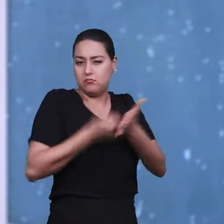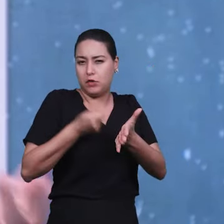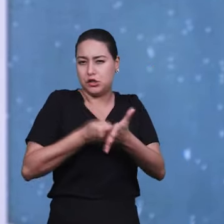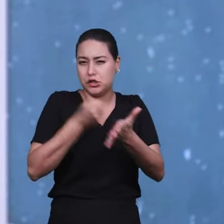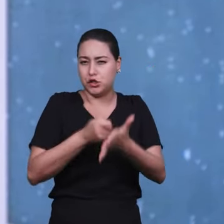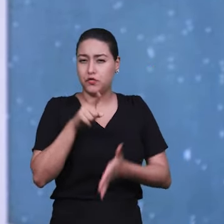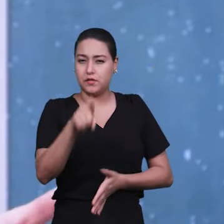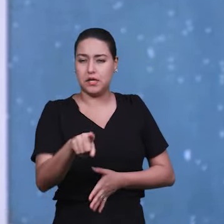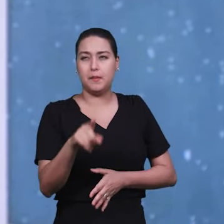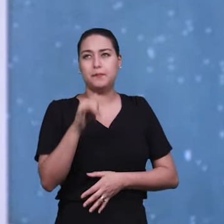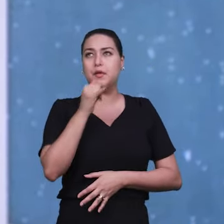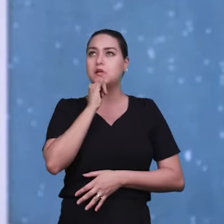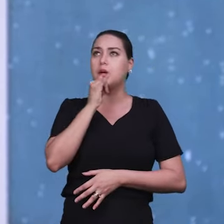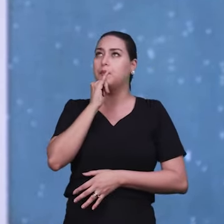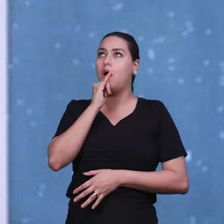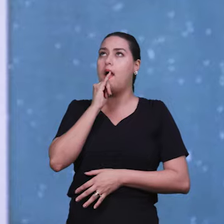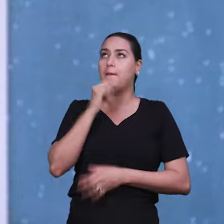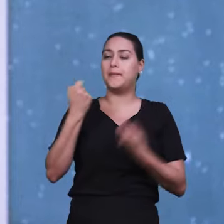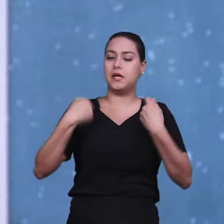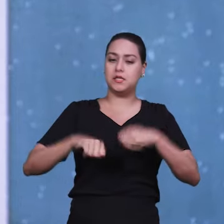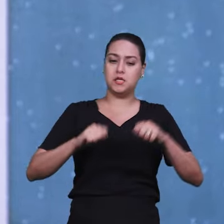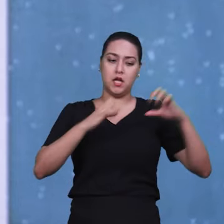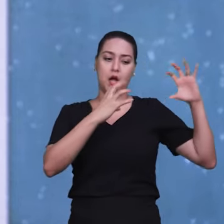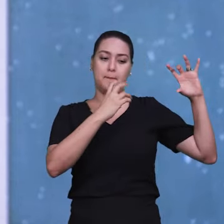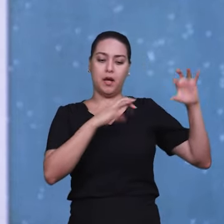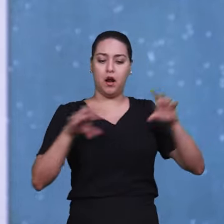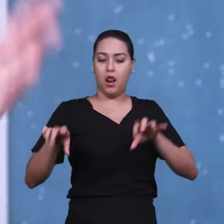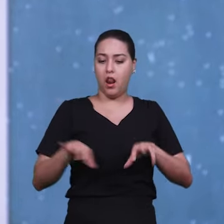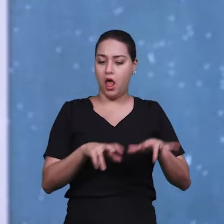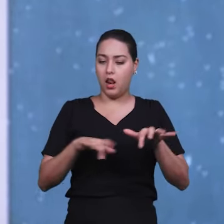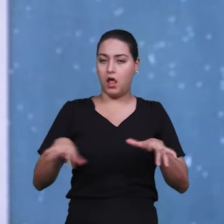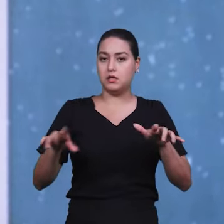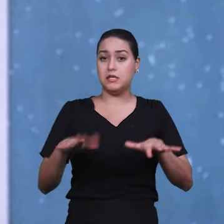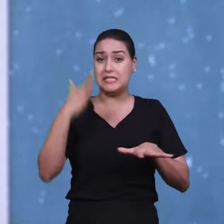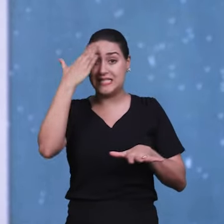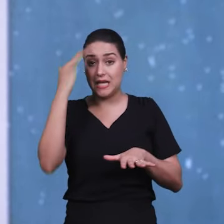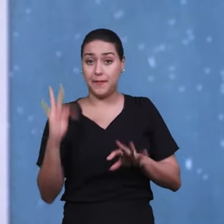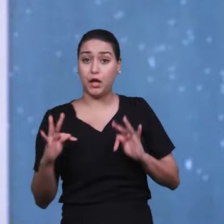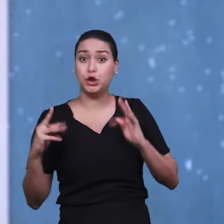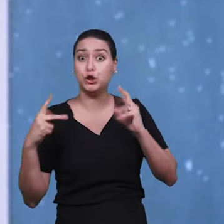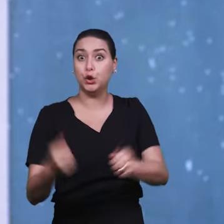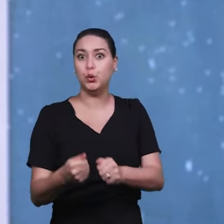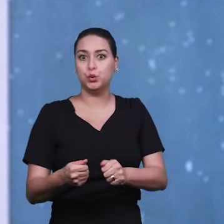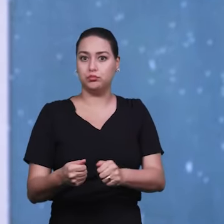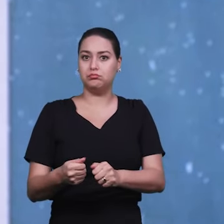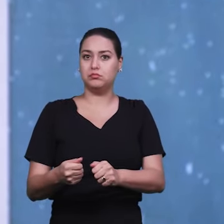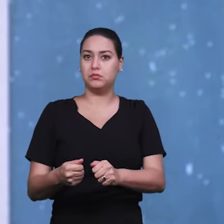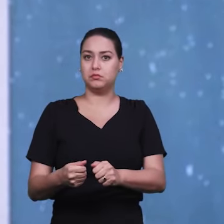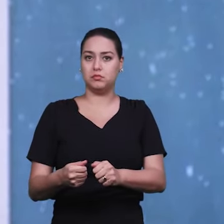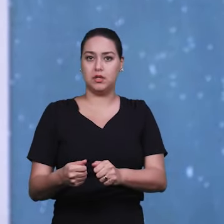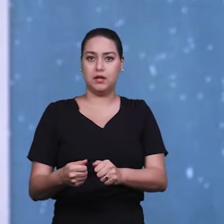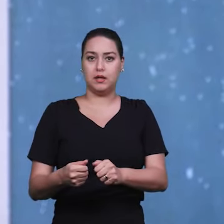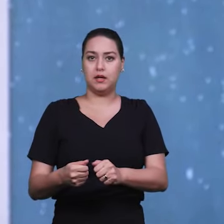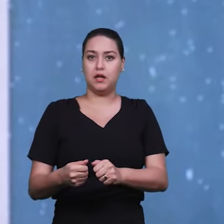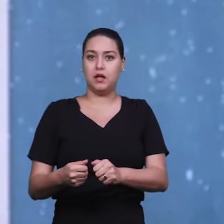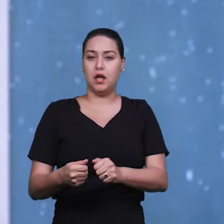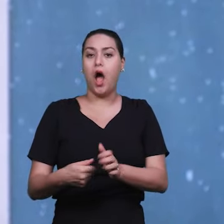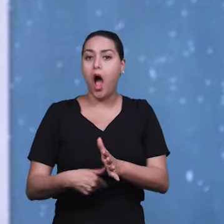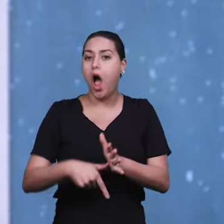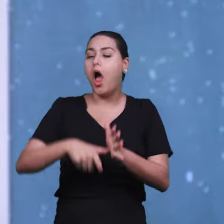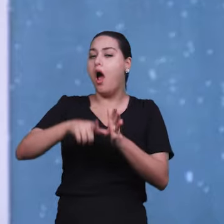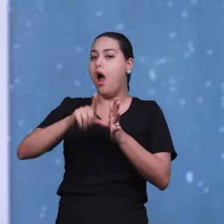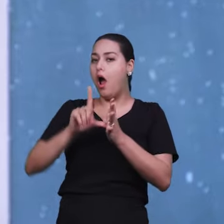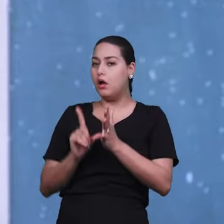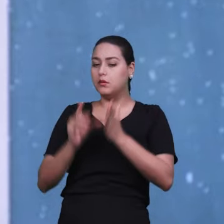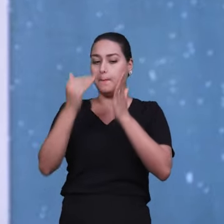tantas obras. Tem que chegar já e saber tocar aquelas peças, no caso. Isso é dado na hora ou antes? já tem um